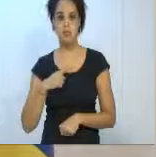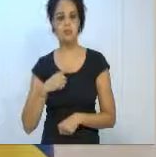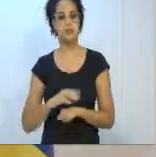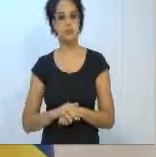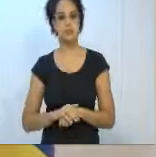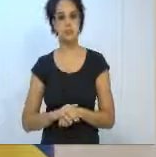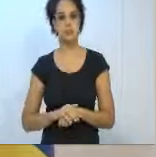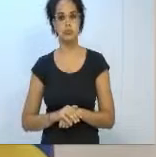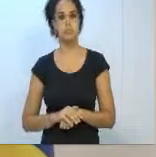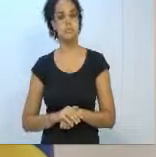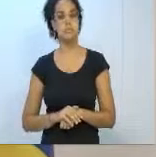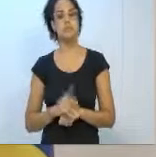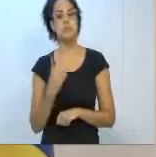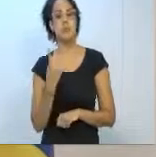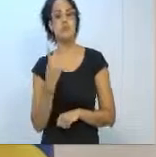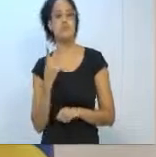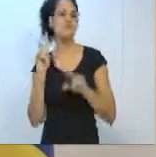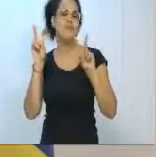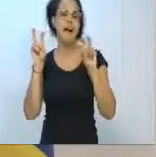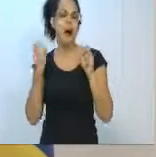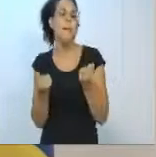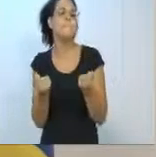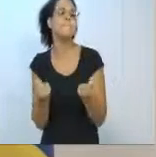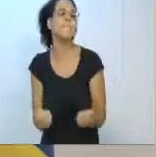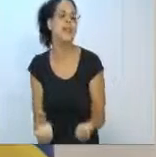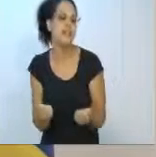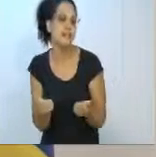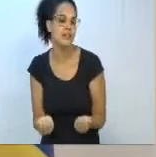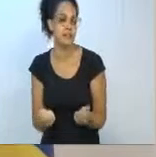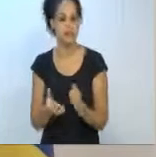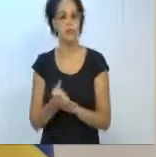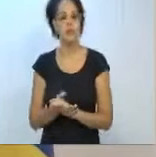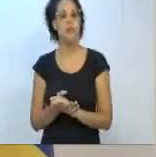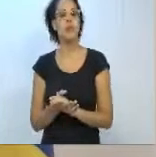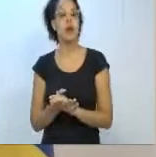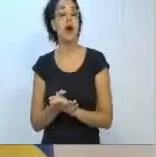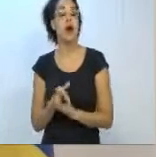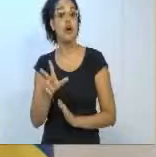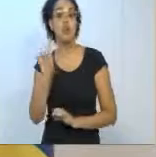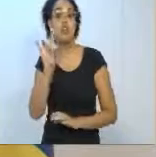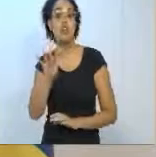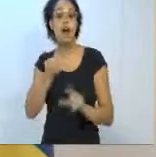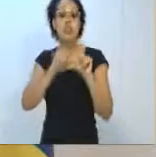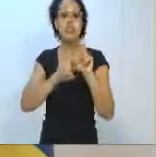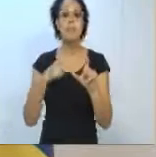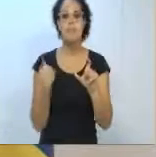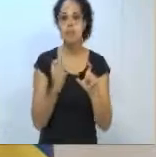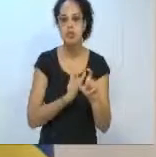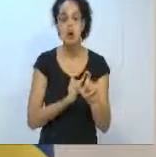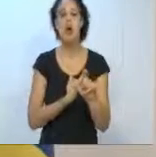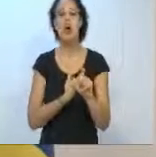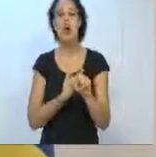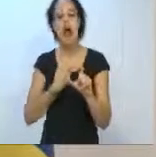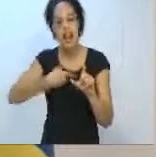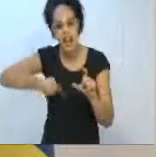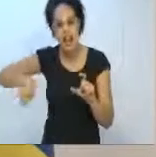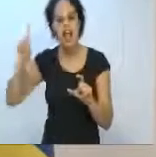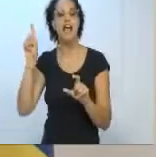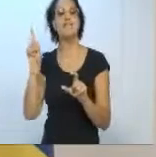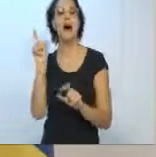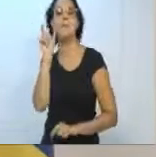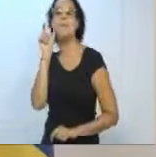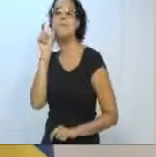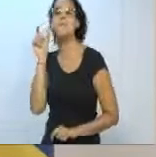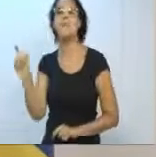aspas, fardo muito bom para ser carregado. Só depende da gente, então, levar essa palavra da cerveja, a